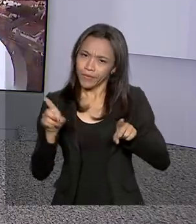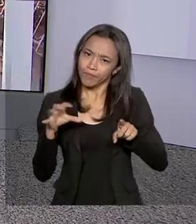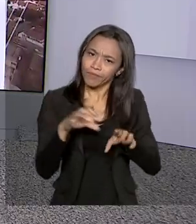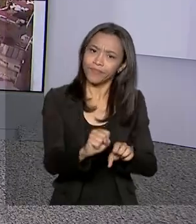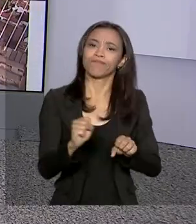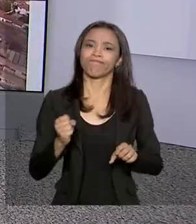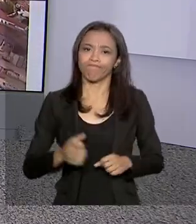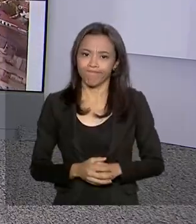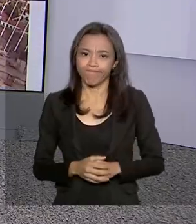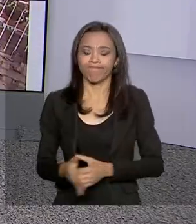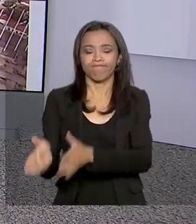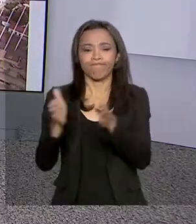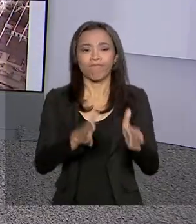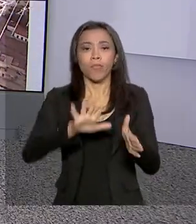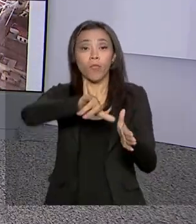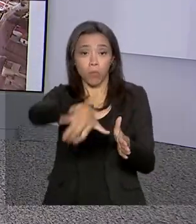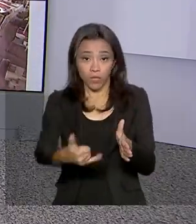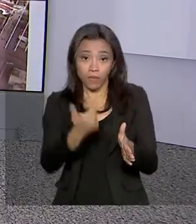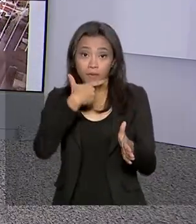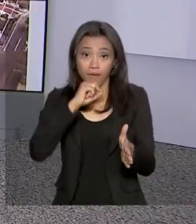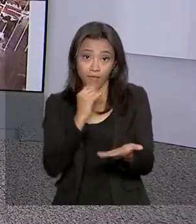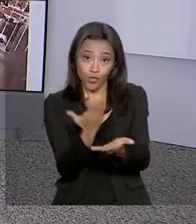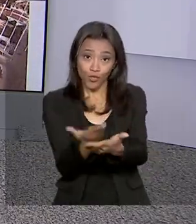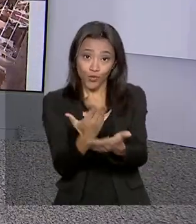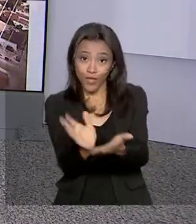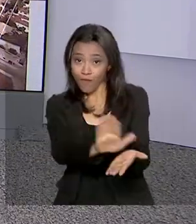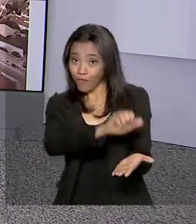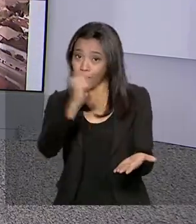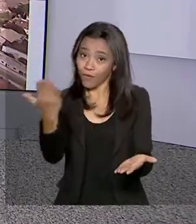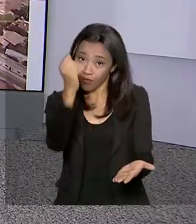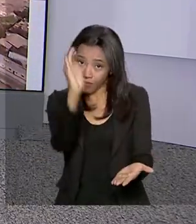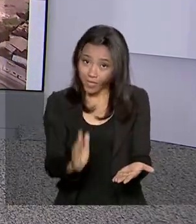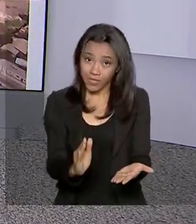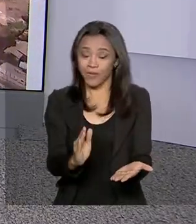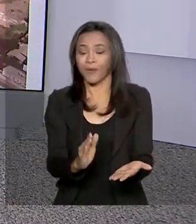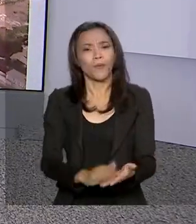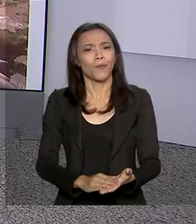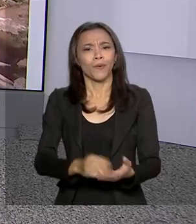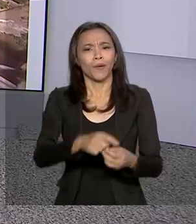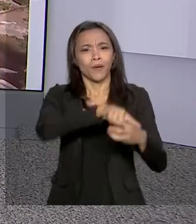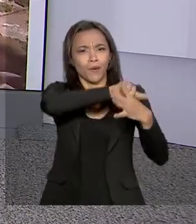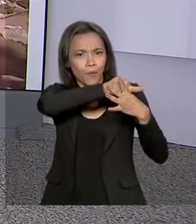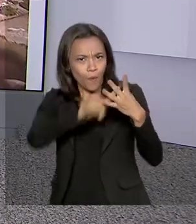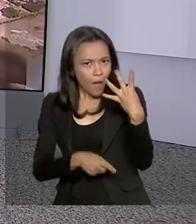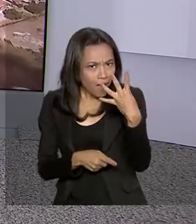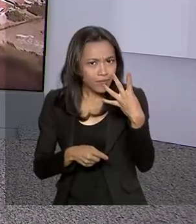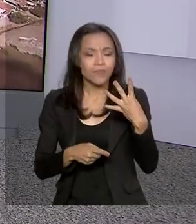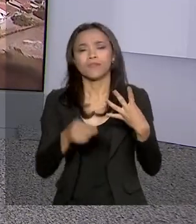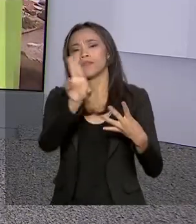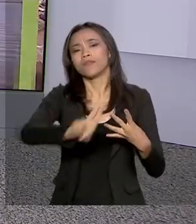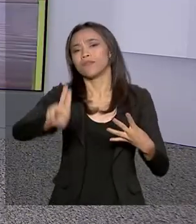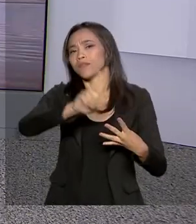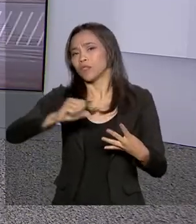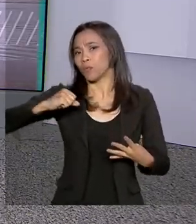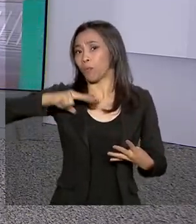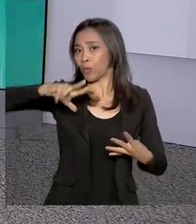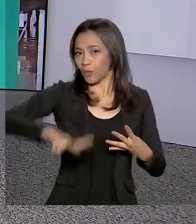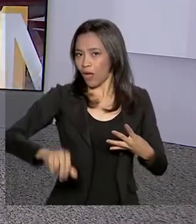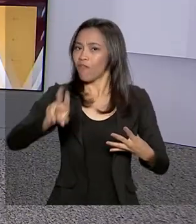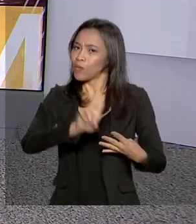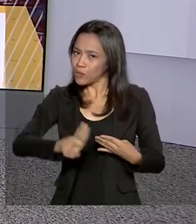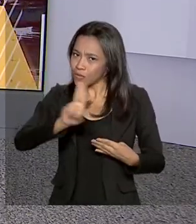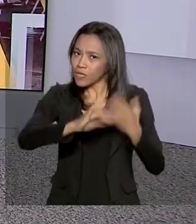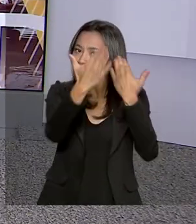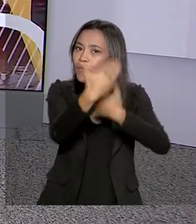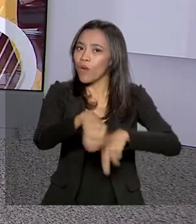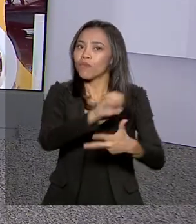Mais oportunidade para quem quer estudar fora do país. Quatro novas universidades portuguesas vão usar a nota do Enem